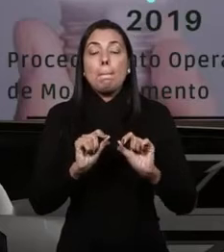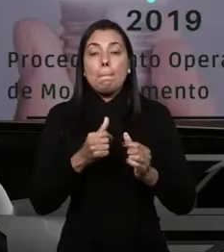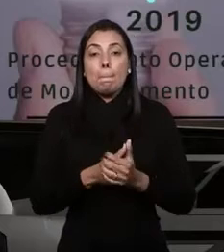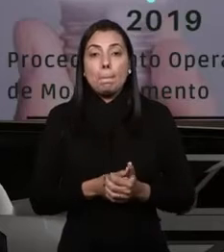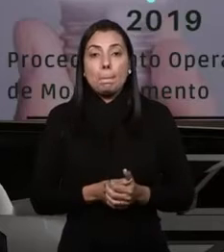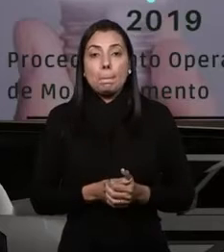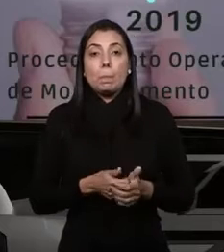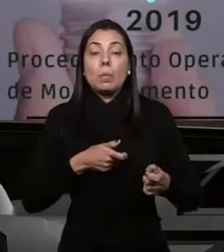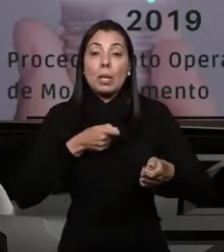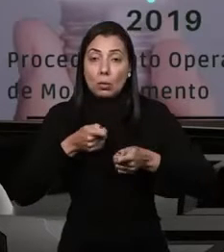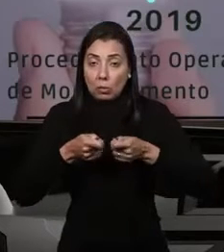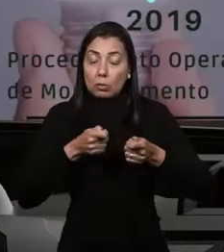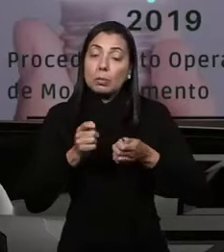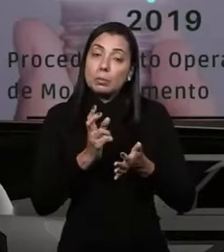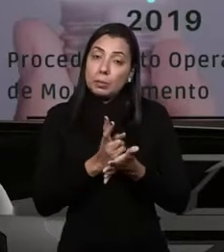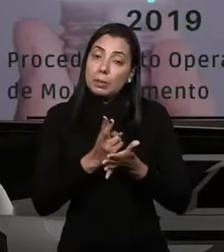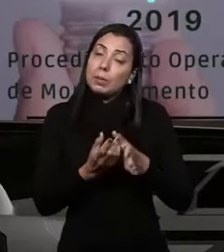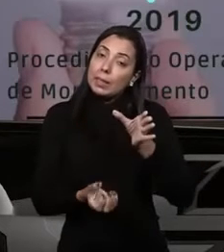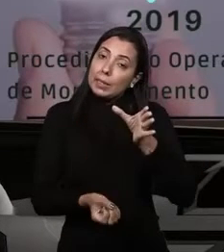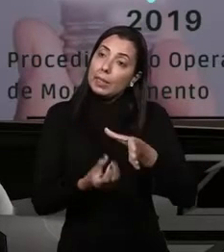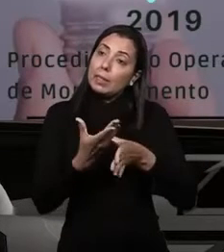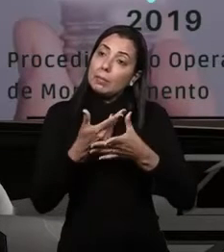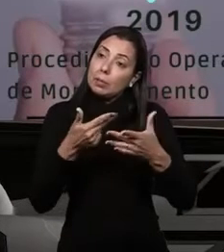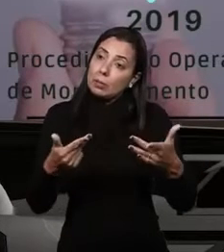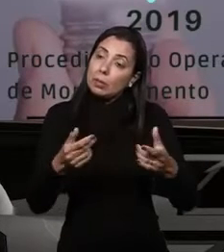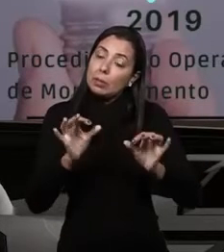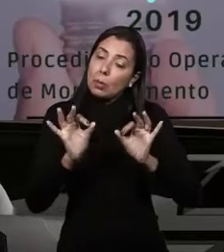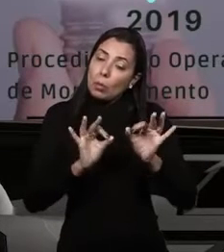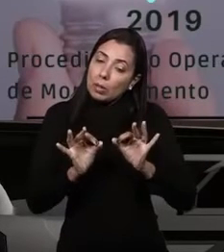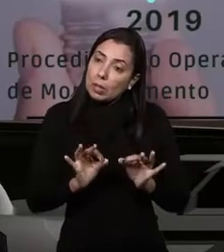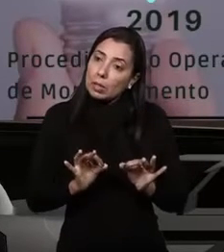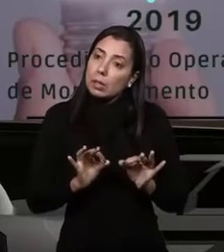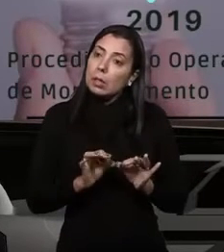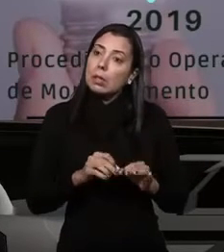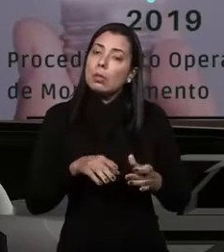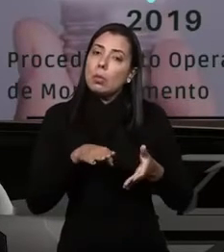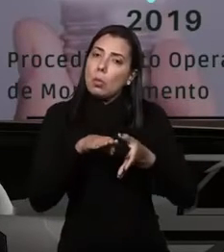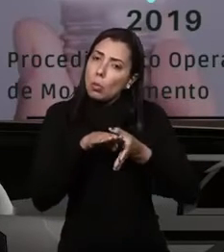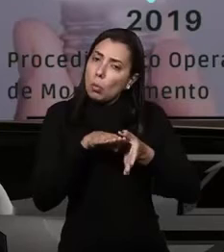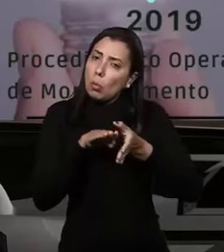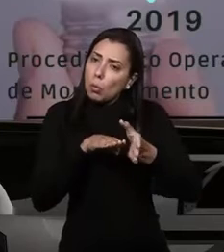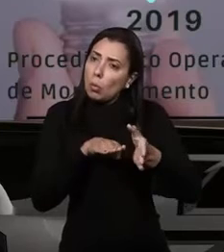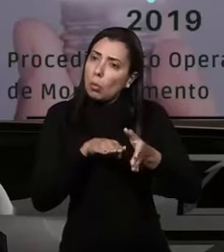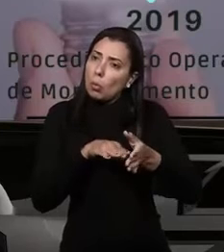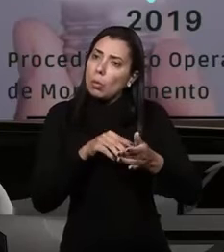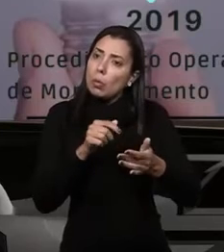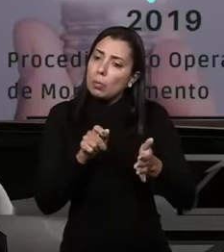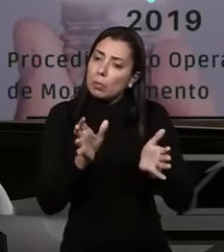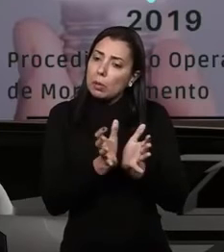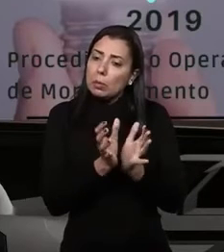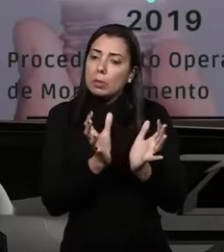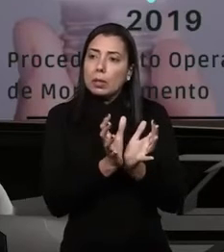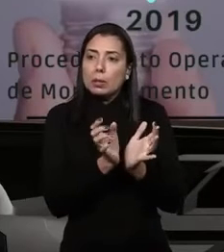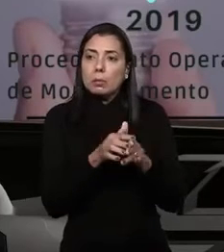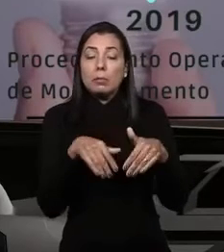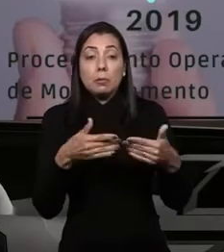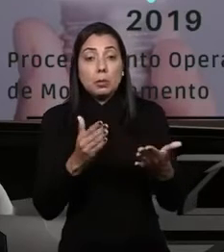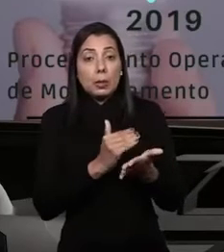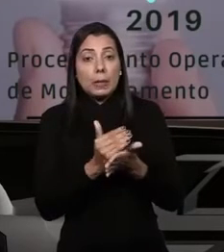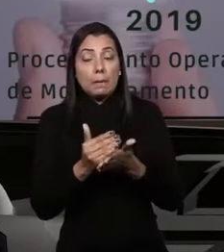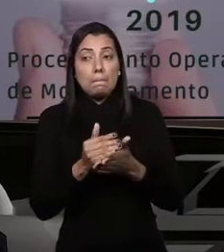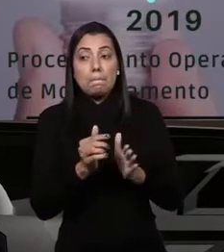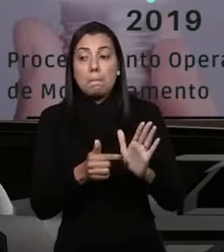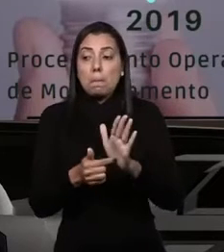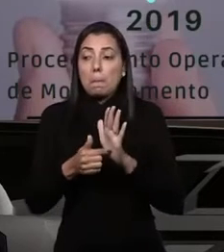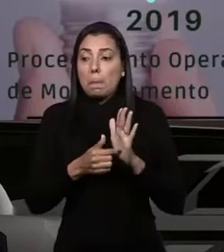monitoramento. Criamos um procedimento operacional, criamos uma orientação, engajamos a equipe e passamos, então, a trazer